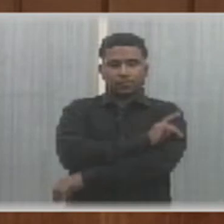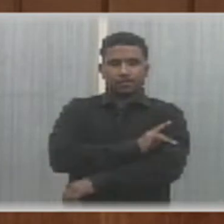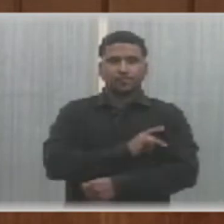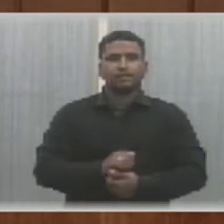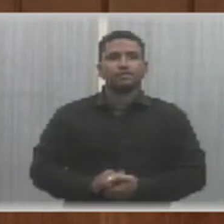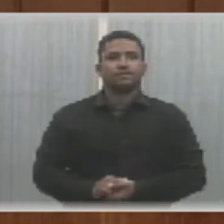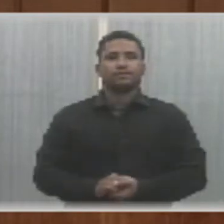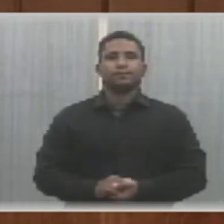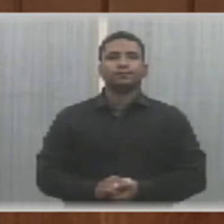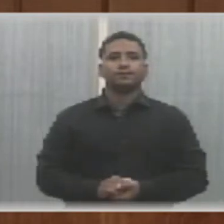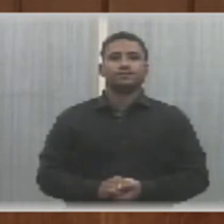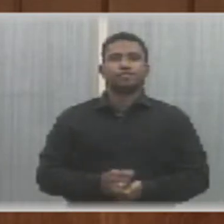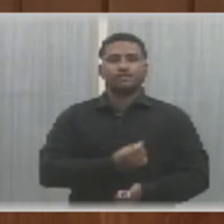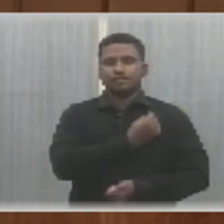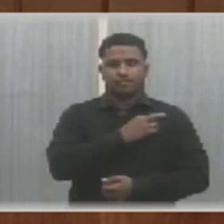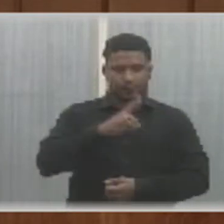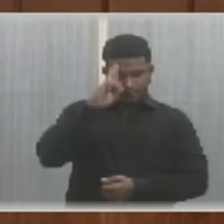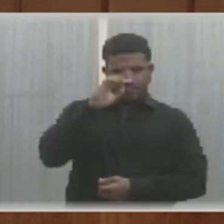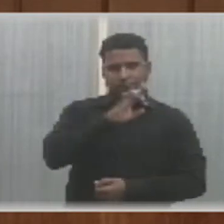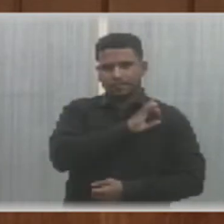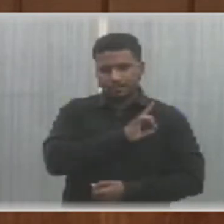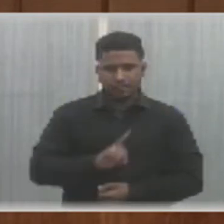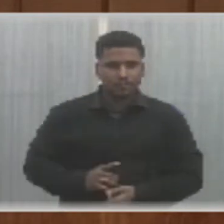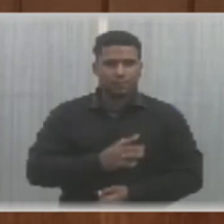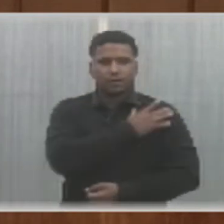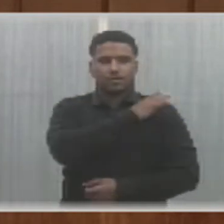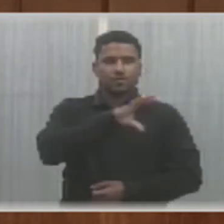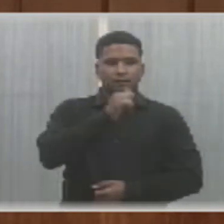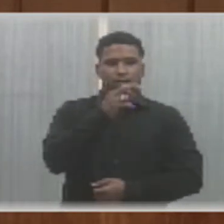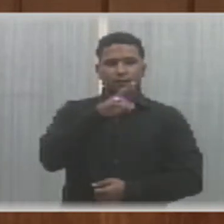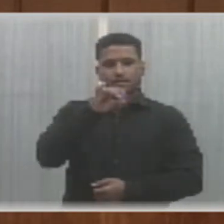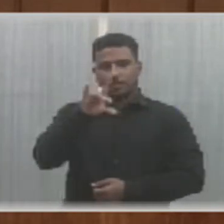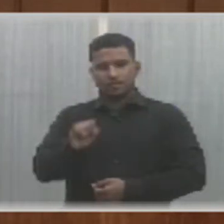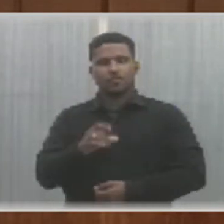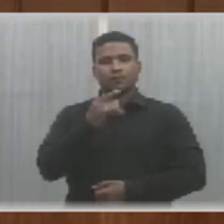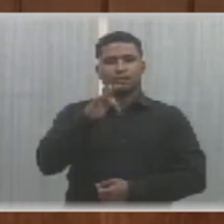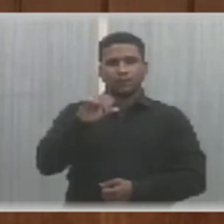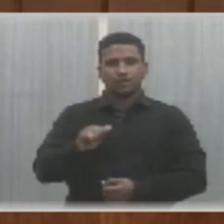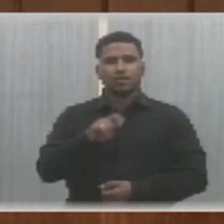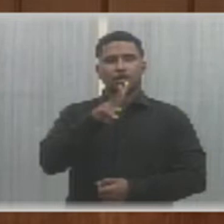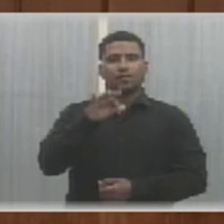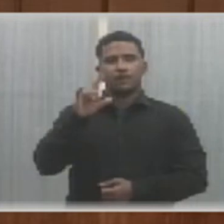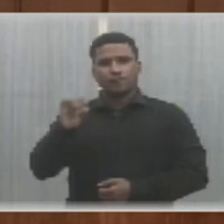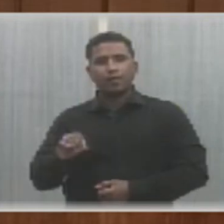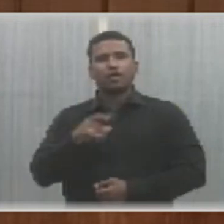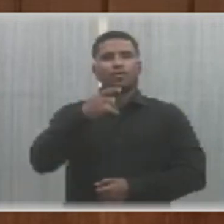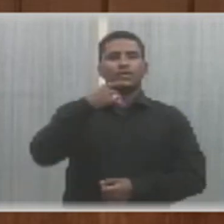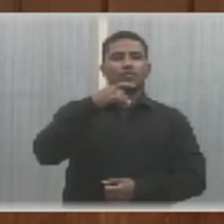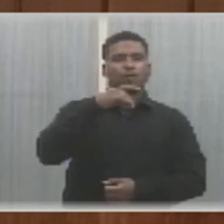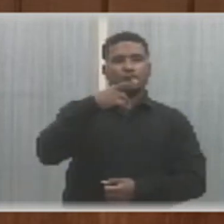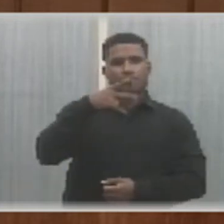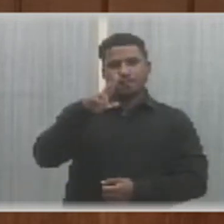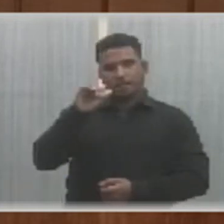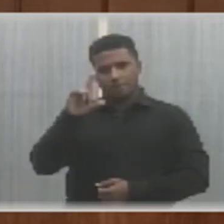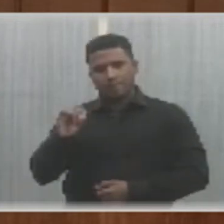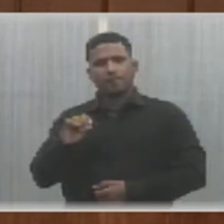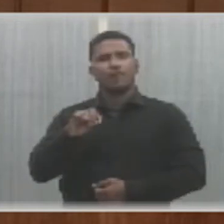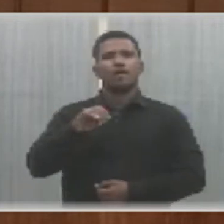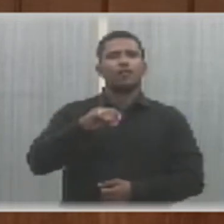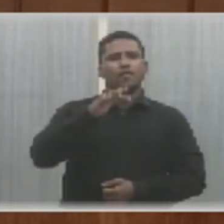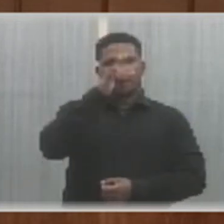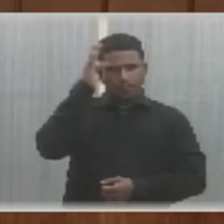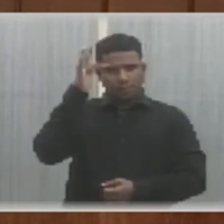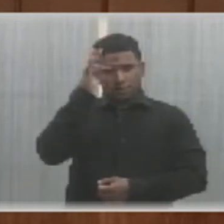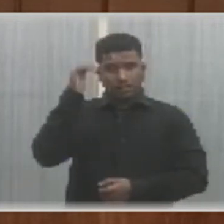sede da Assembleia Legislativa do Estado do Piauí, com a presença dos senhores deputados, coronel Carlos Augusto, doutor Francisco Costa, Evaldo Gomes, Fábio Novo, Firmino Paulo, Flávio Nogueira Júnior, Franzé